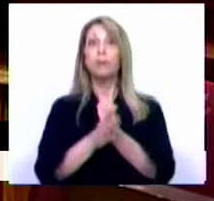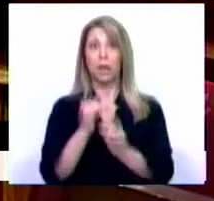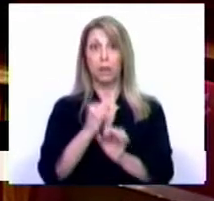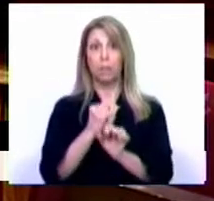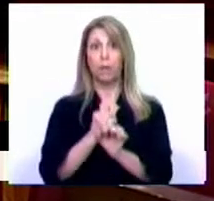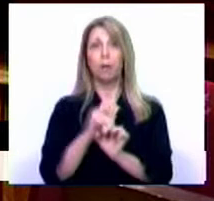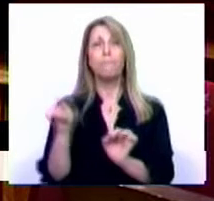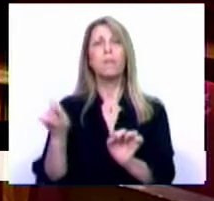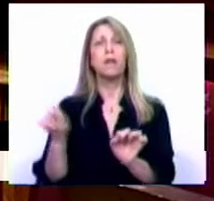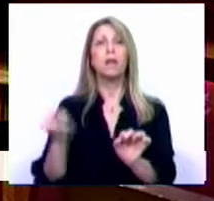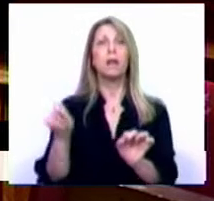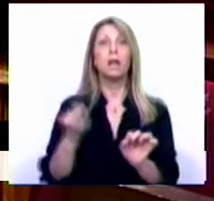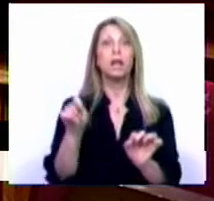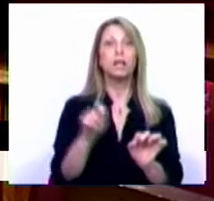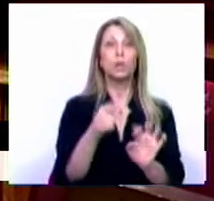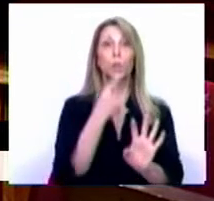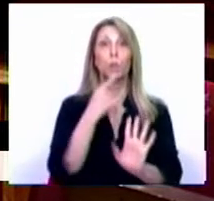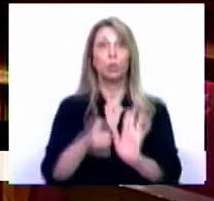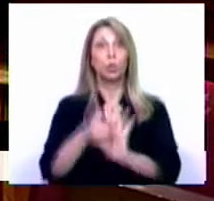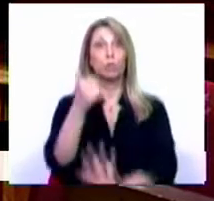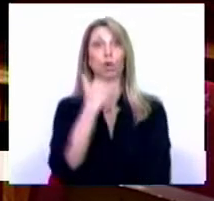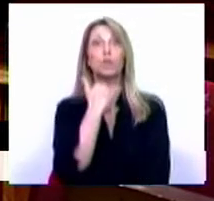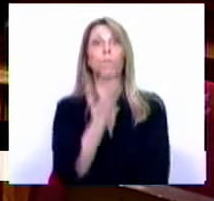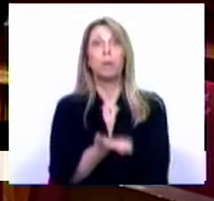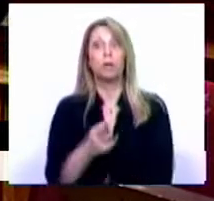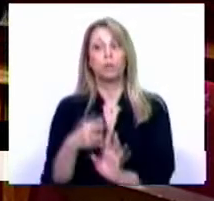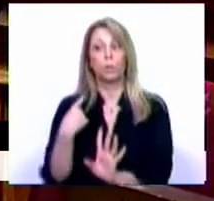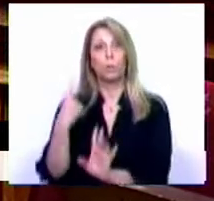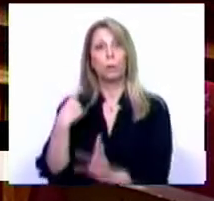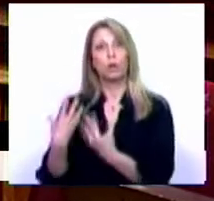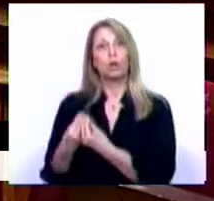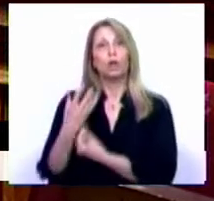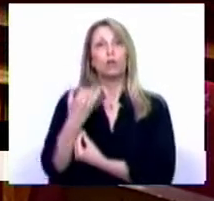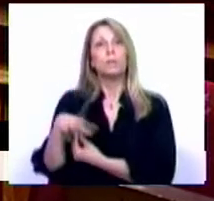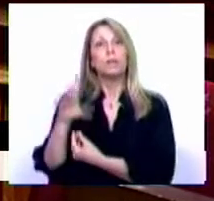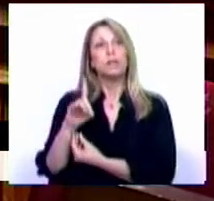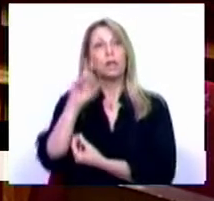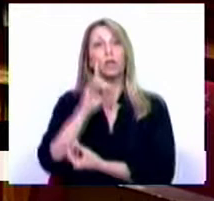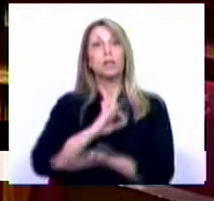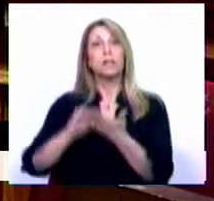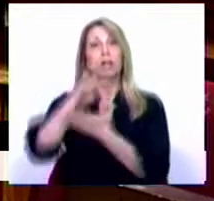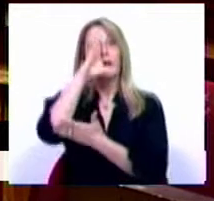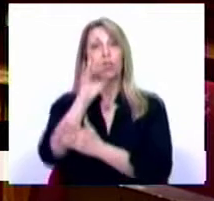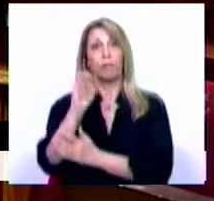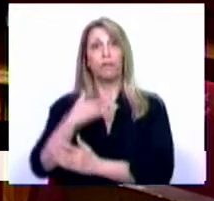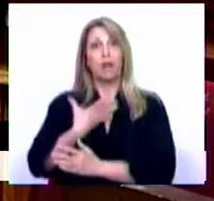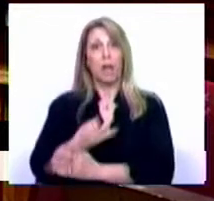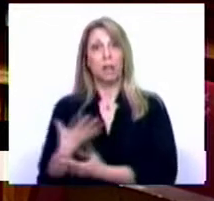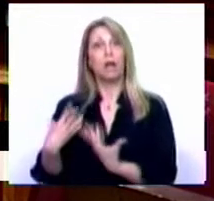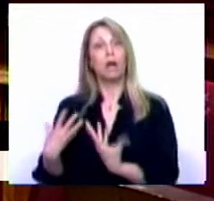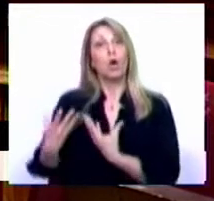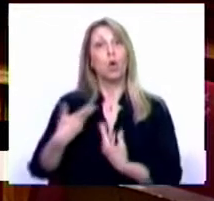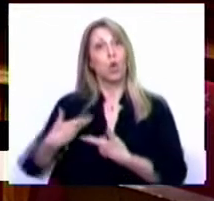de alguns dos melhores peritos, com quem tive, aliás, em 2016, a convite da Secretaria de Estado, Fernanda Rolo, a ocasião de contatar e